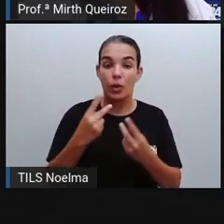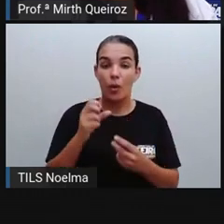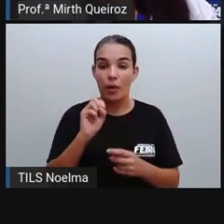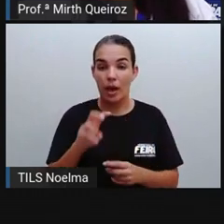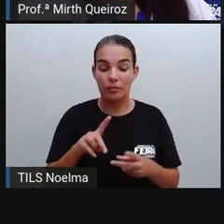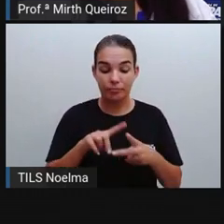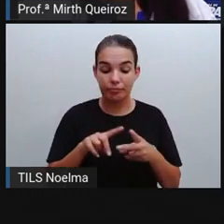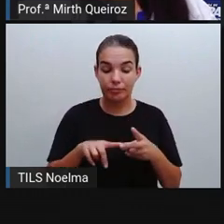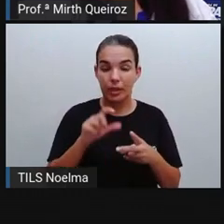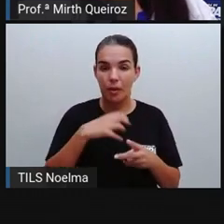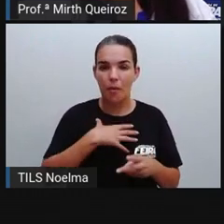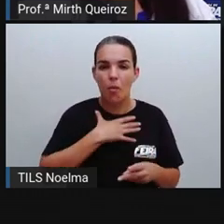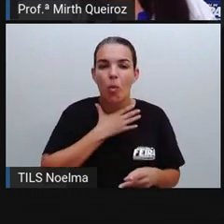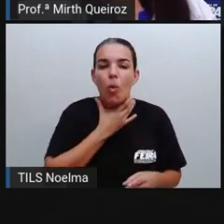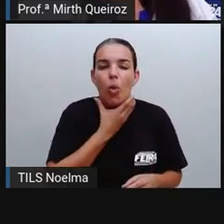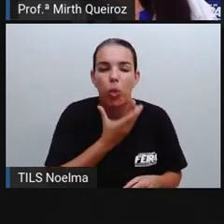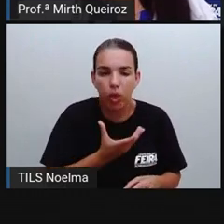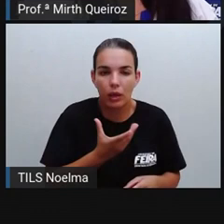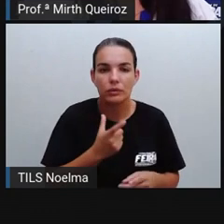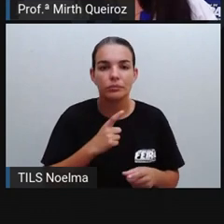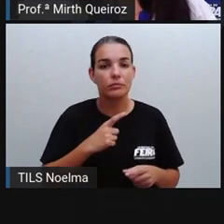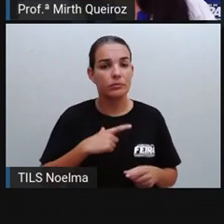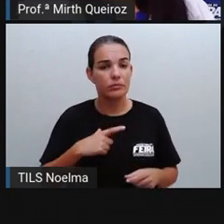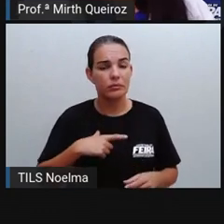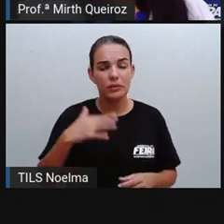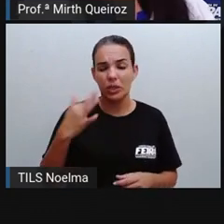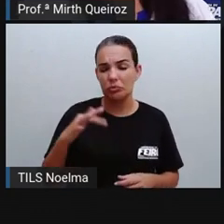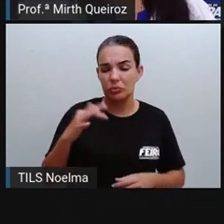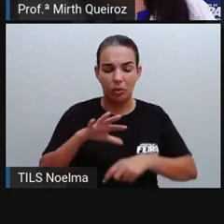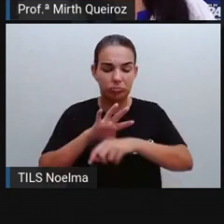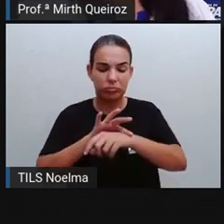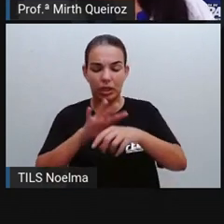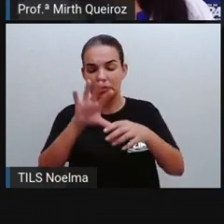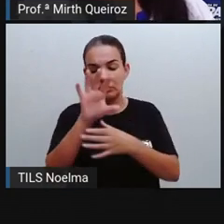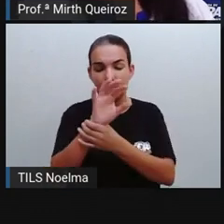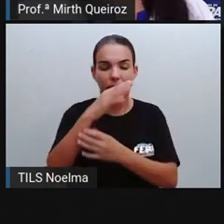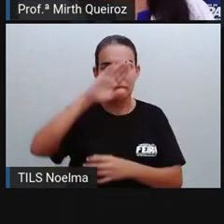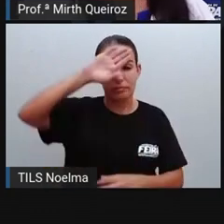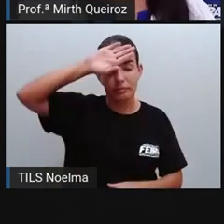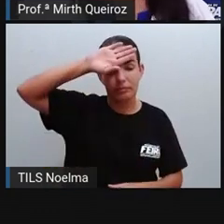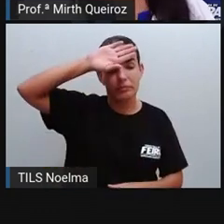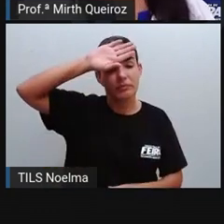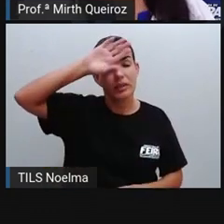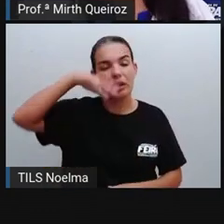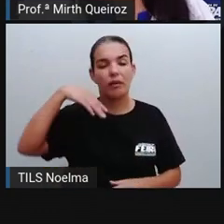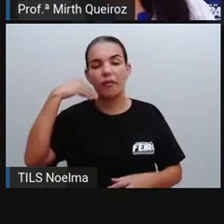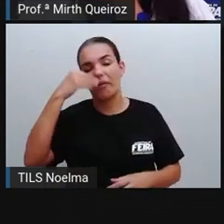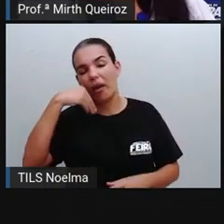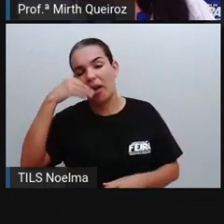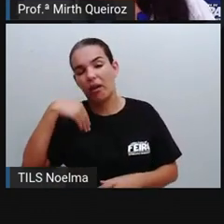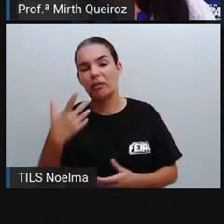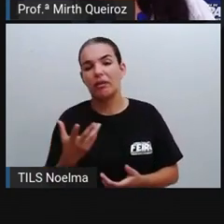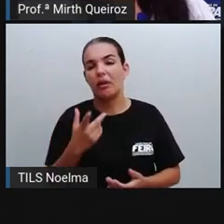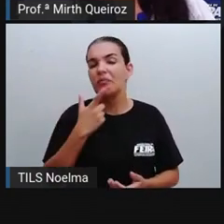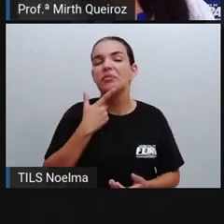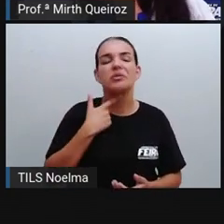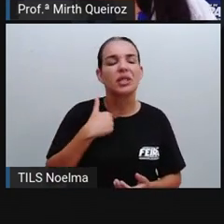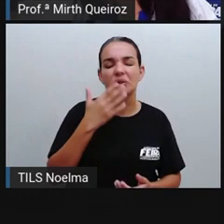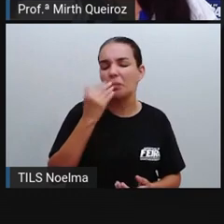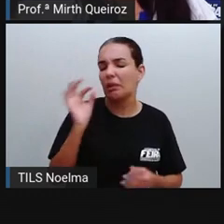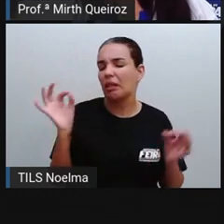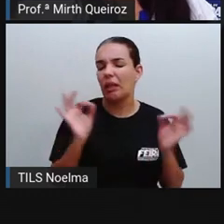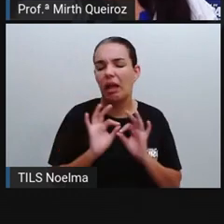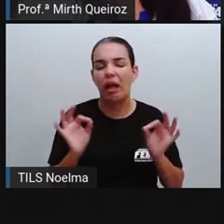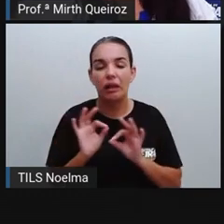vômitos. A gente viu alguns sintomas, dores nas articulações, dor de cabeça, febre alta, fraqueza, falta de apetite, manchas avermelhadas.